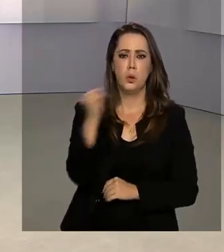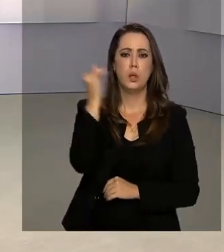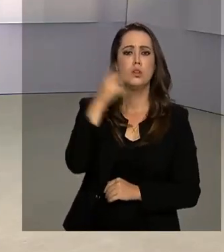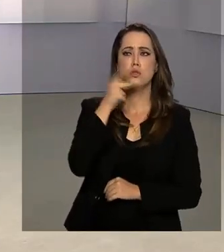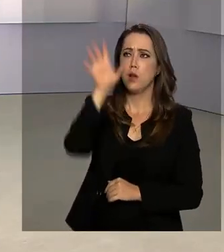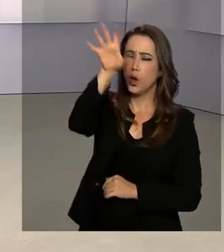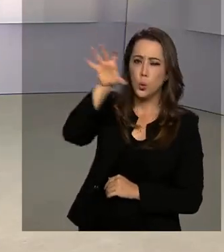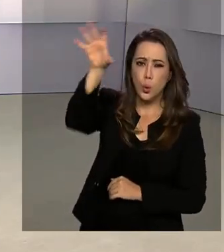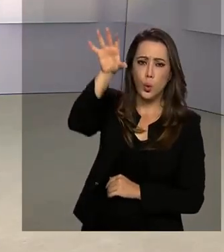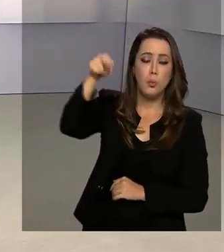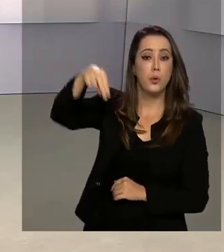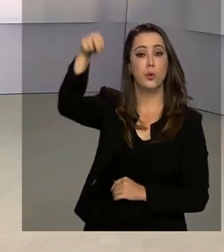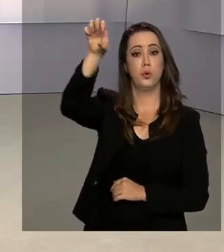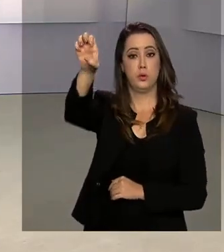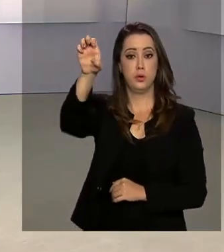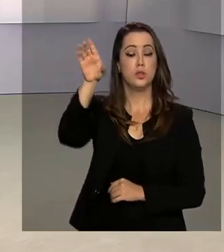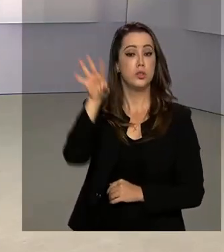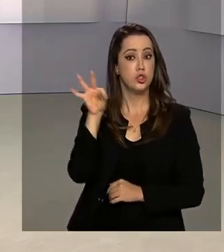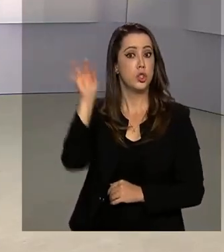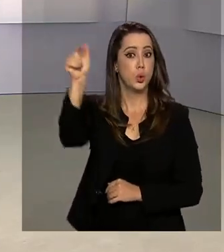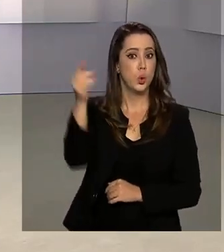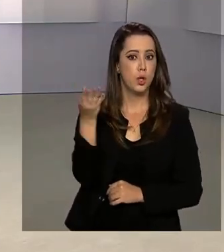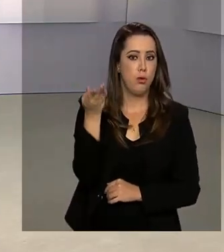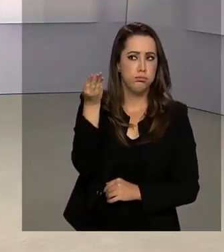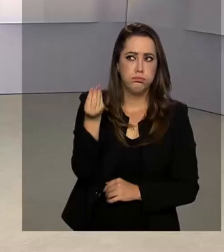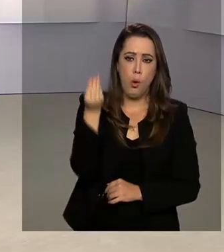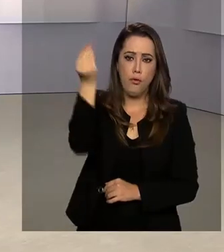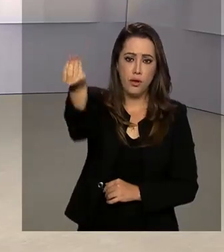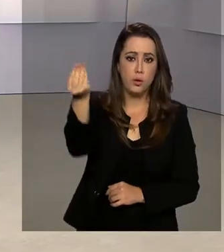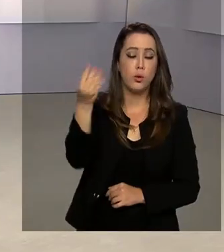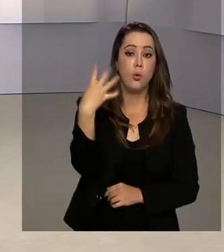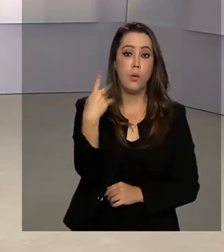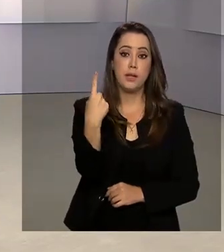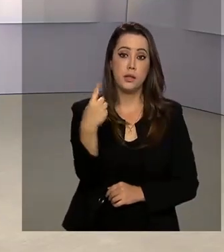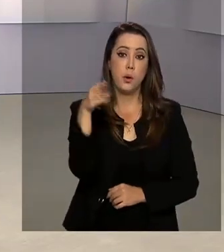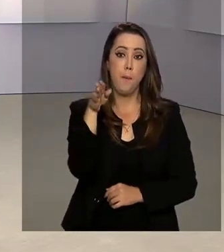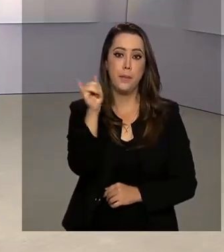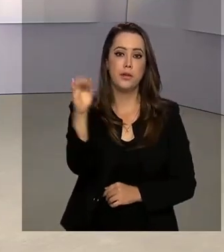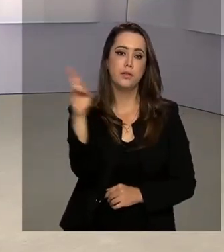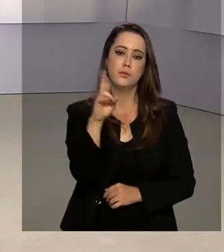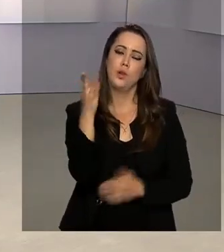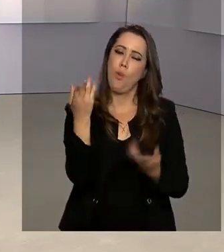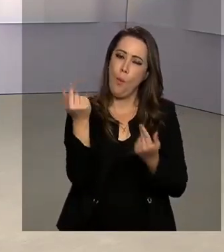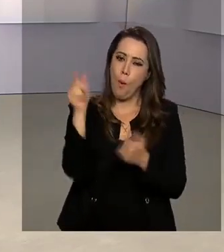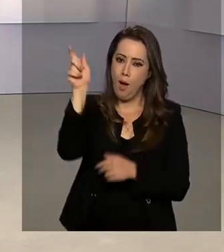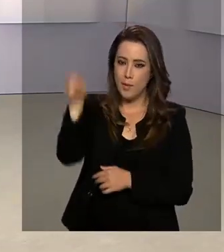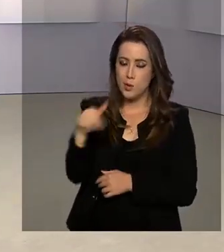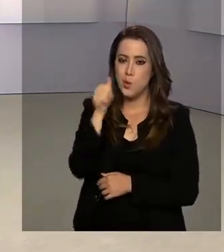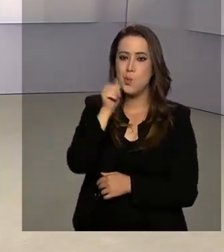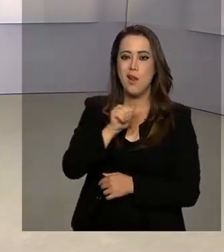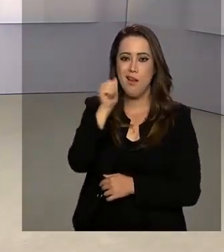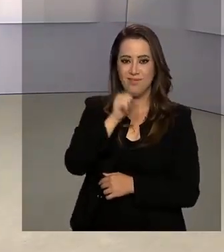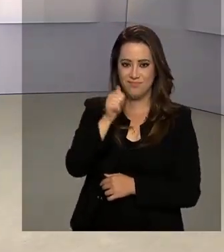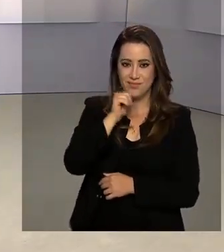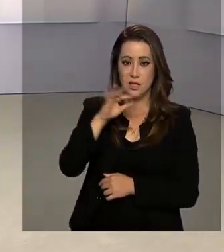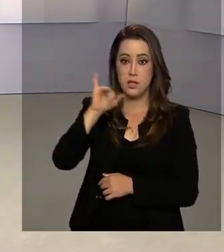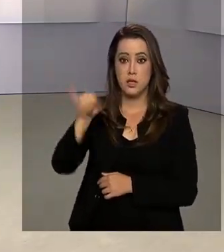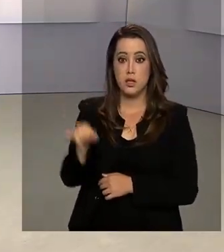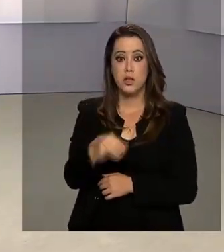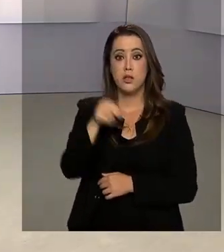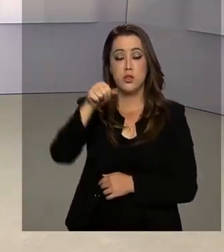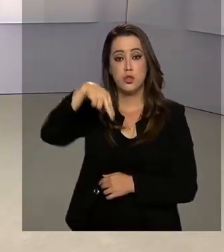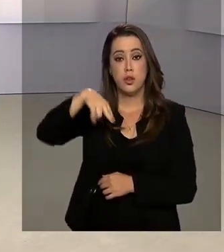A população dos estados recebeu no total mais de 41 bilhões. Gente como a Janaína, de Fortaleza, no Ceará.